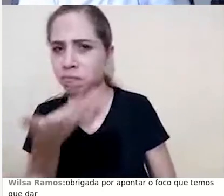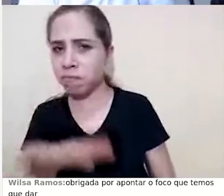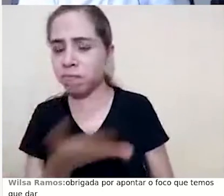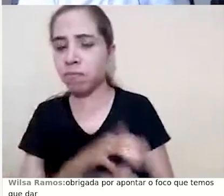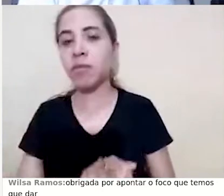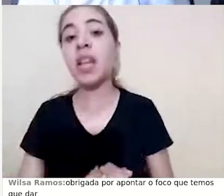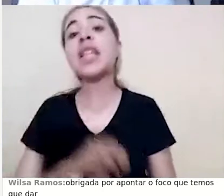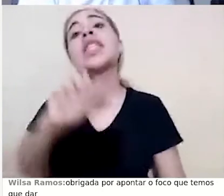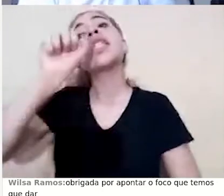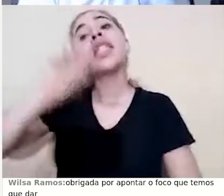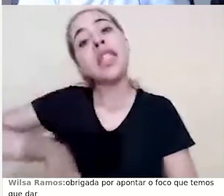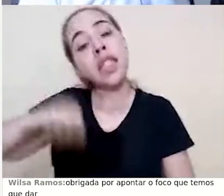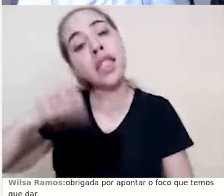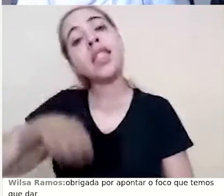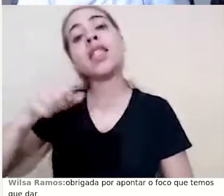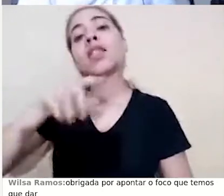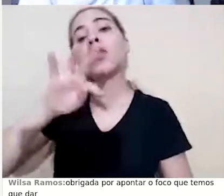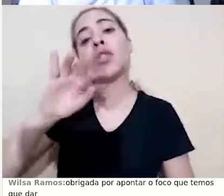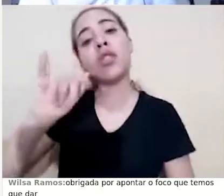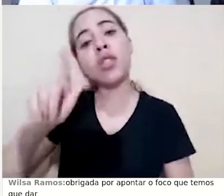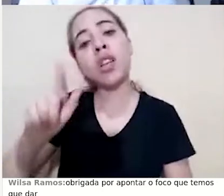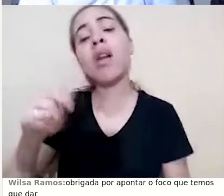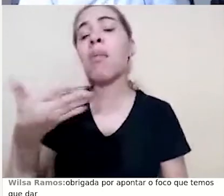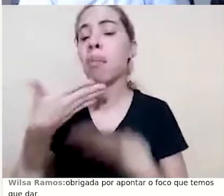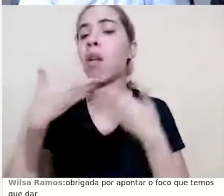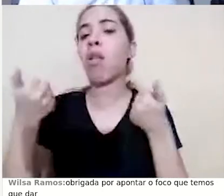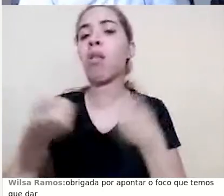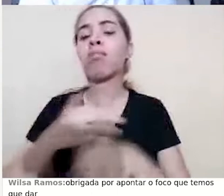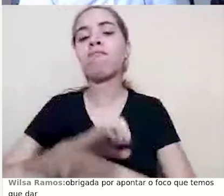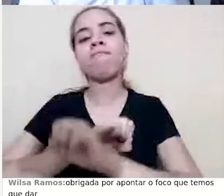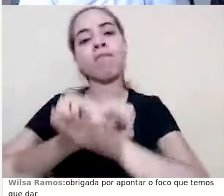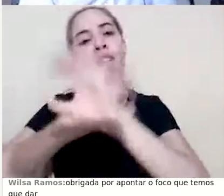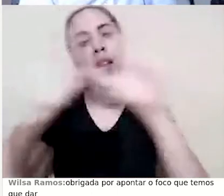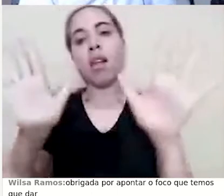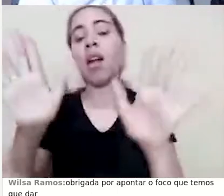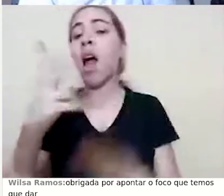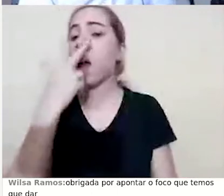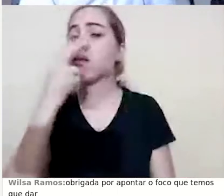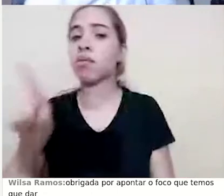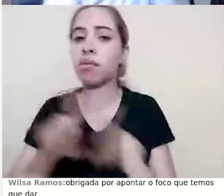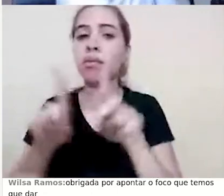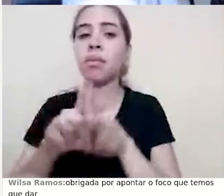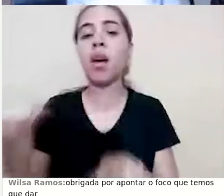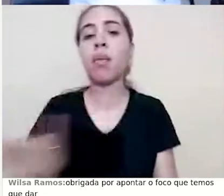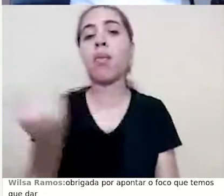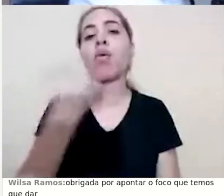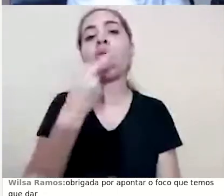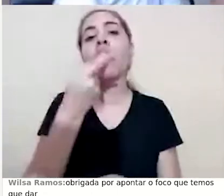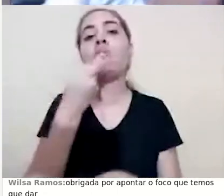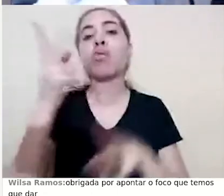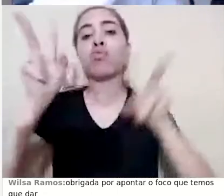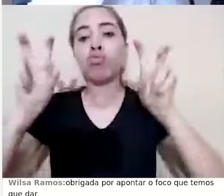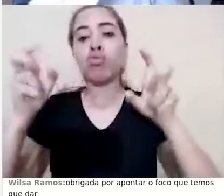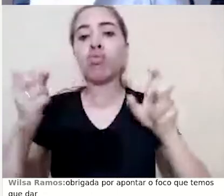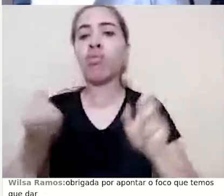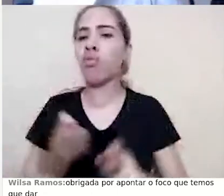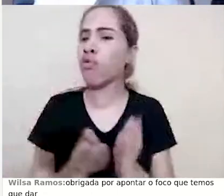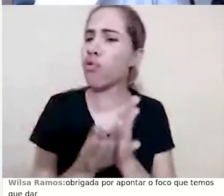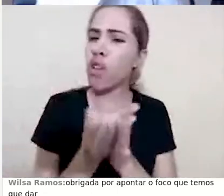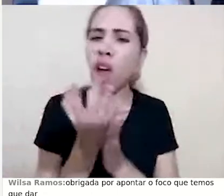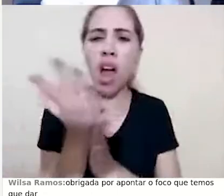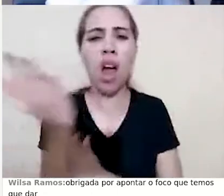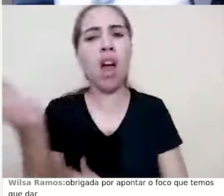Tiago, sim, elas estão dizendo que agora melhorou. Tiago, eu acho que também é importante a gente dizer que são muitos recursos,